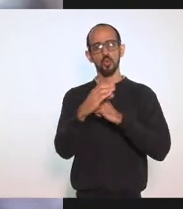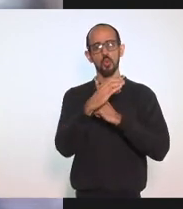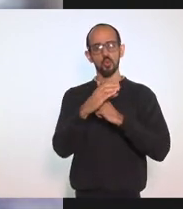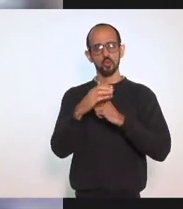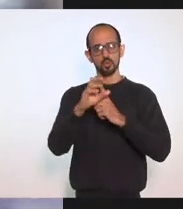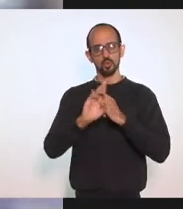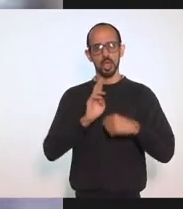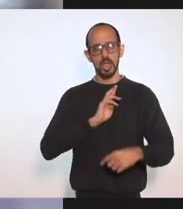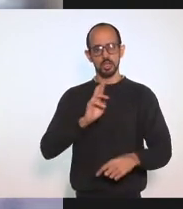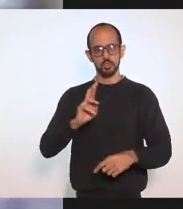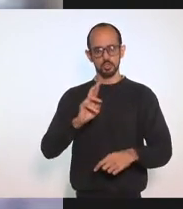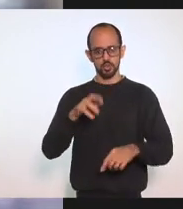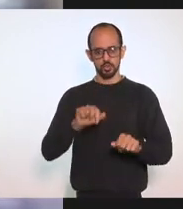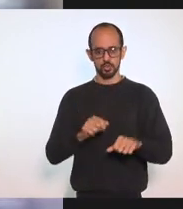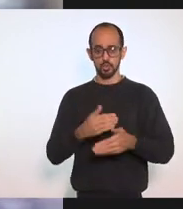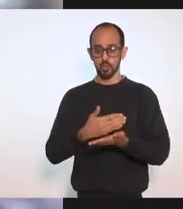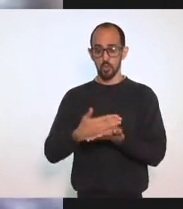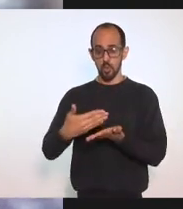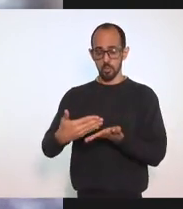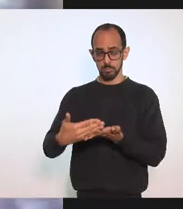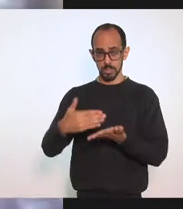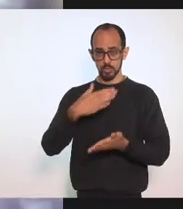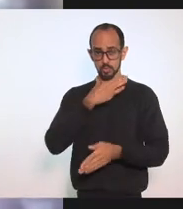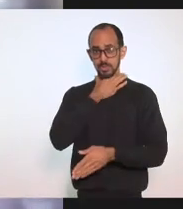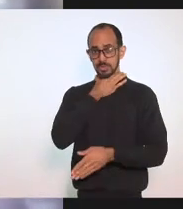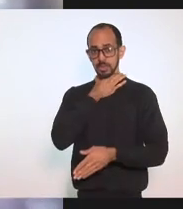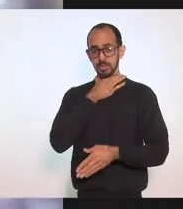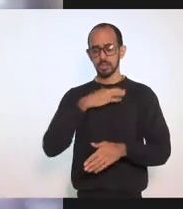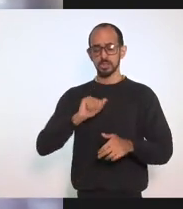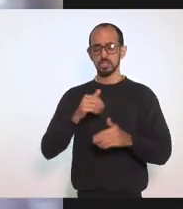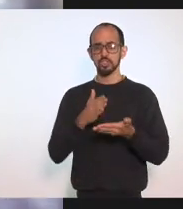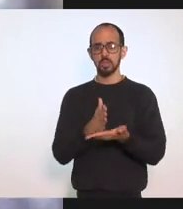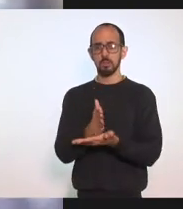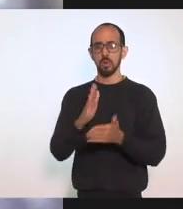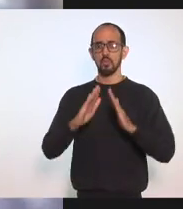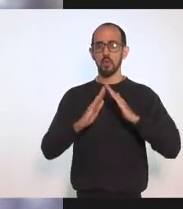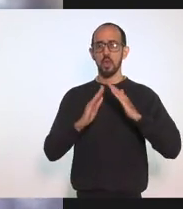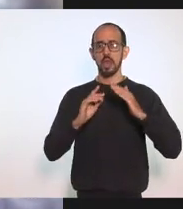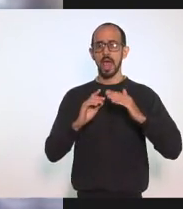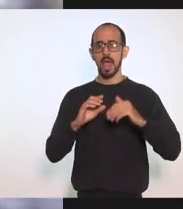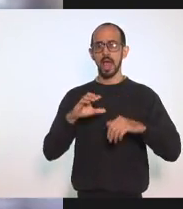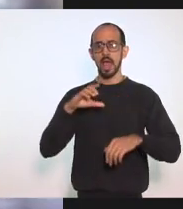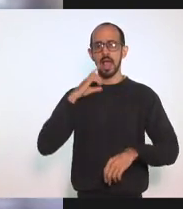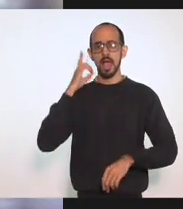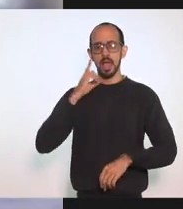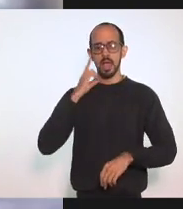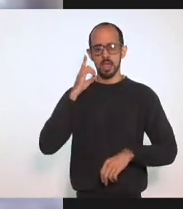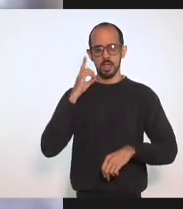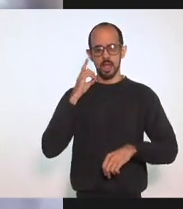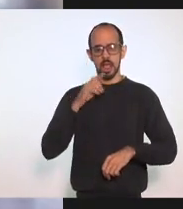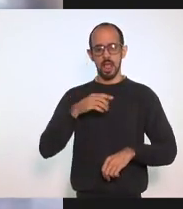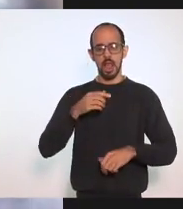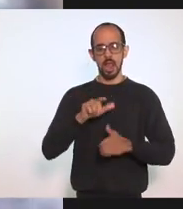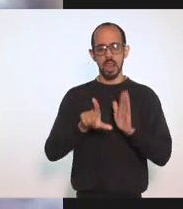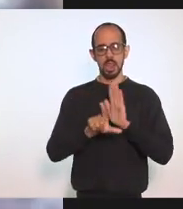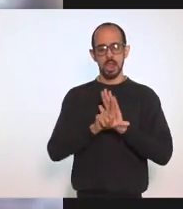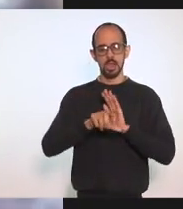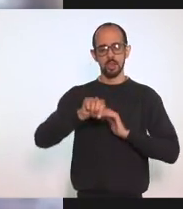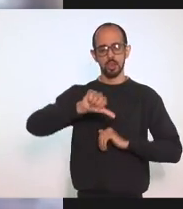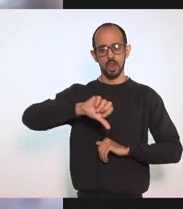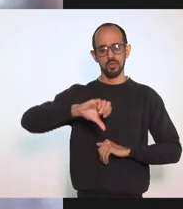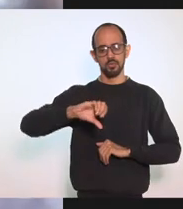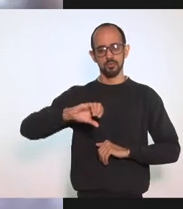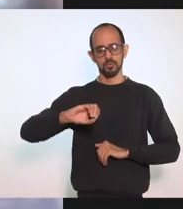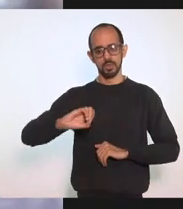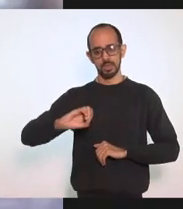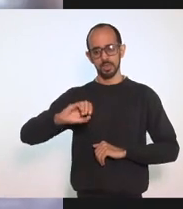No início Dessa crise Nós aprovamos Na ALERG A lei 9012 De setembro Do ano